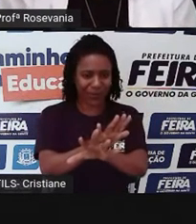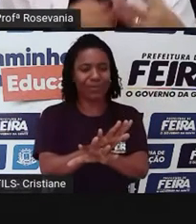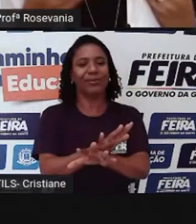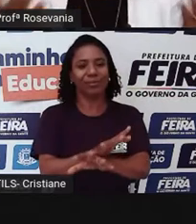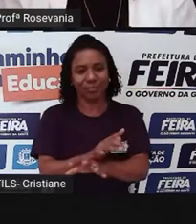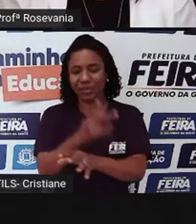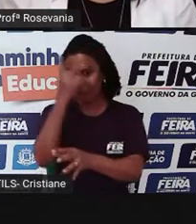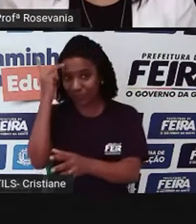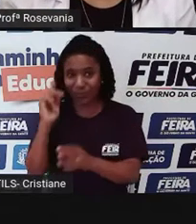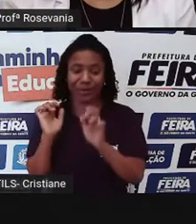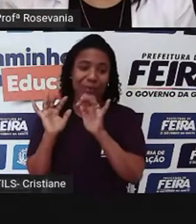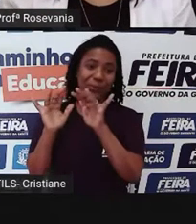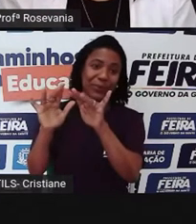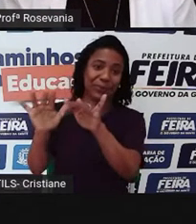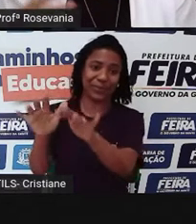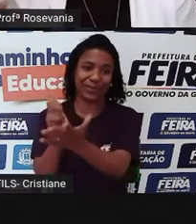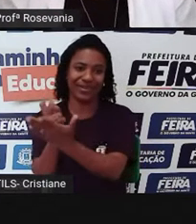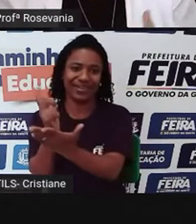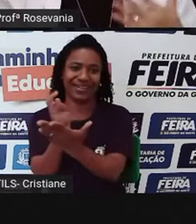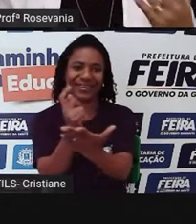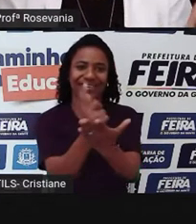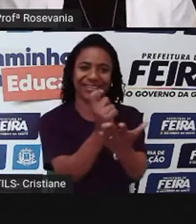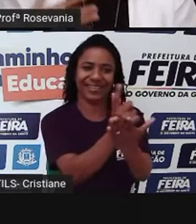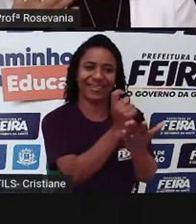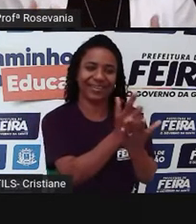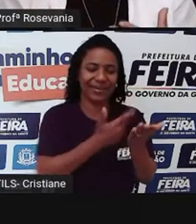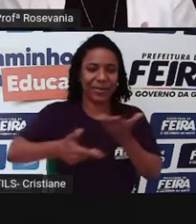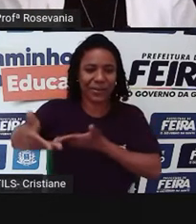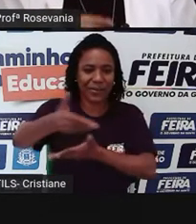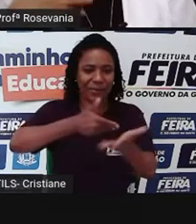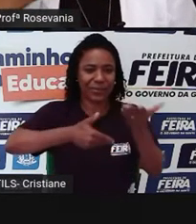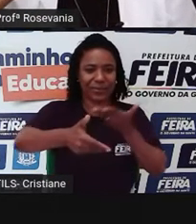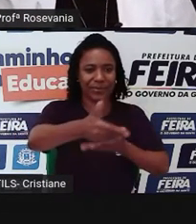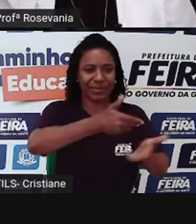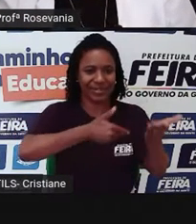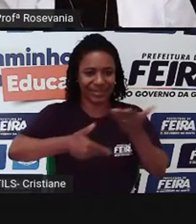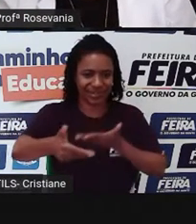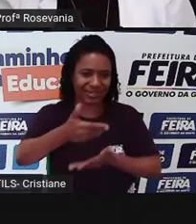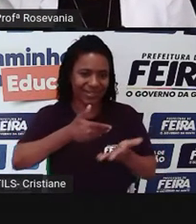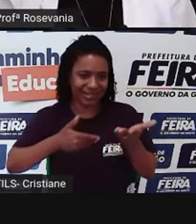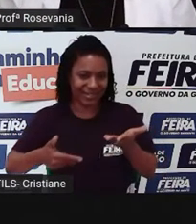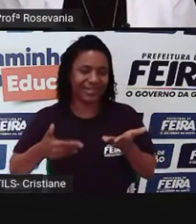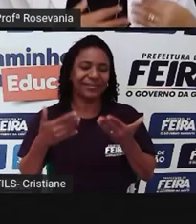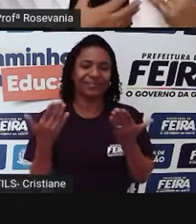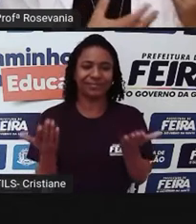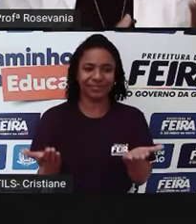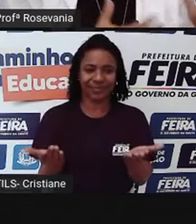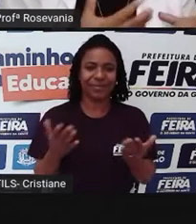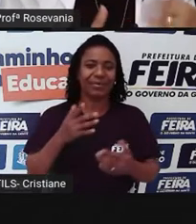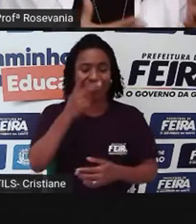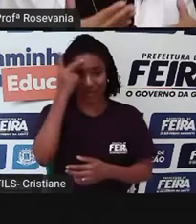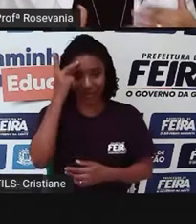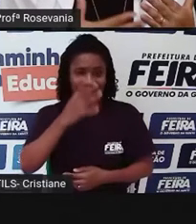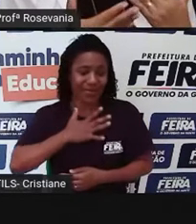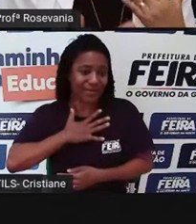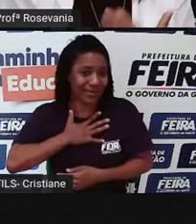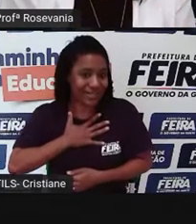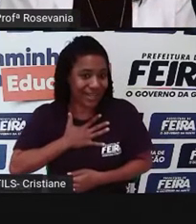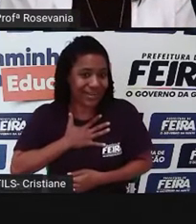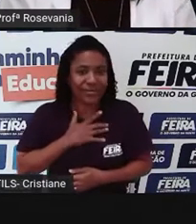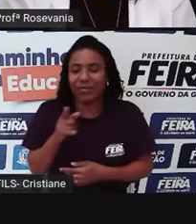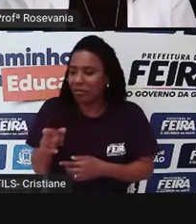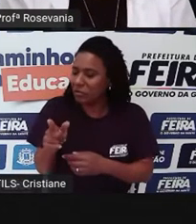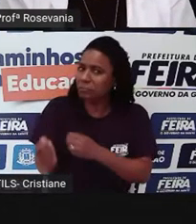originou a Feira Livre. E aí, as pessoas ficavam freguesas, ou seja, eu gostava daquele produto que